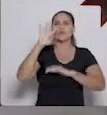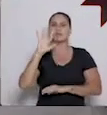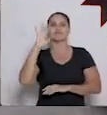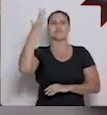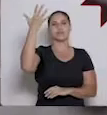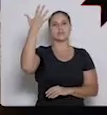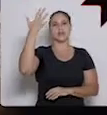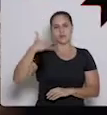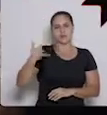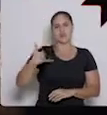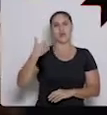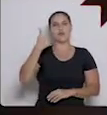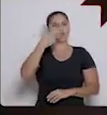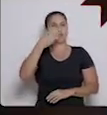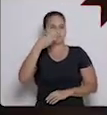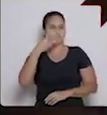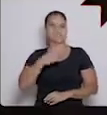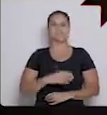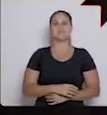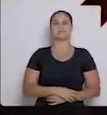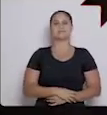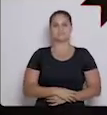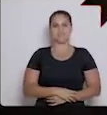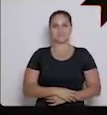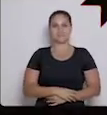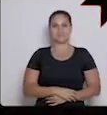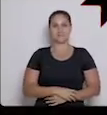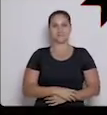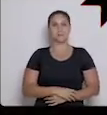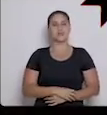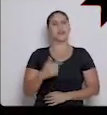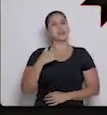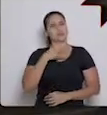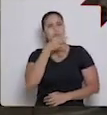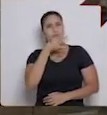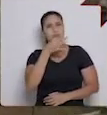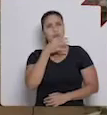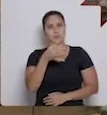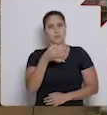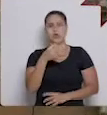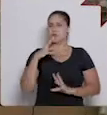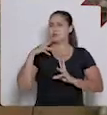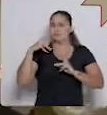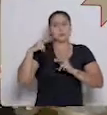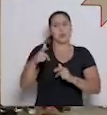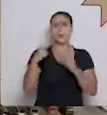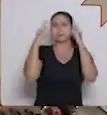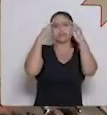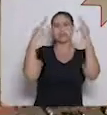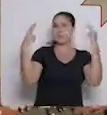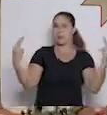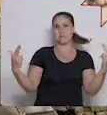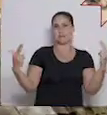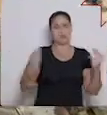que viram acontecer nesses meus 23 anos de vida. Eu confesso que, pra mim, tudo sempre pareceu muito